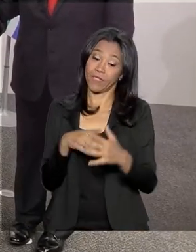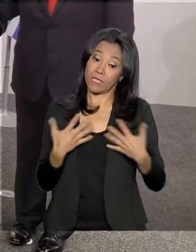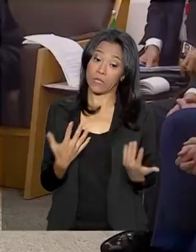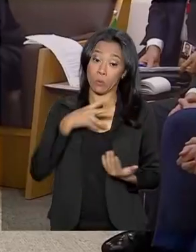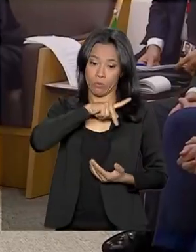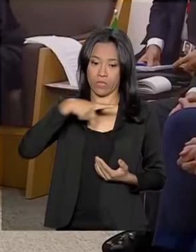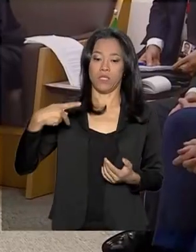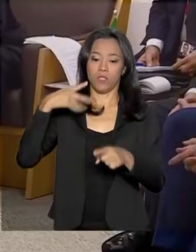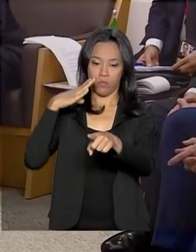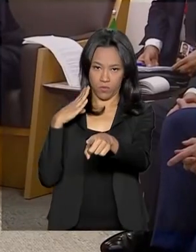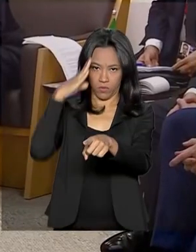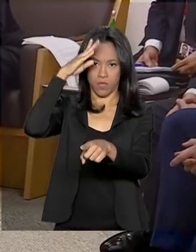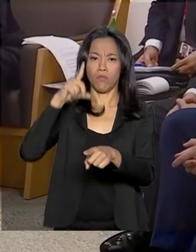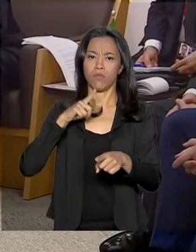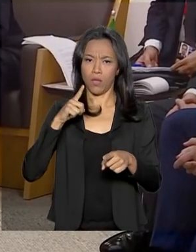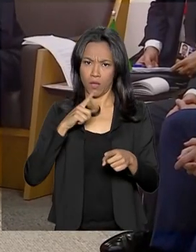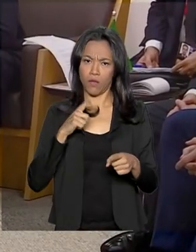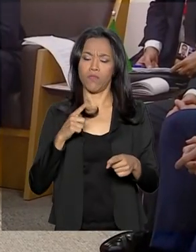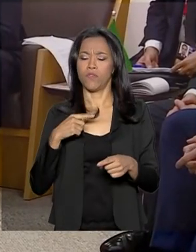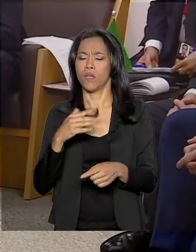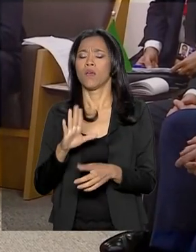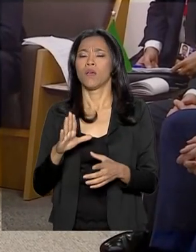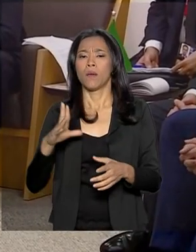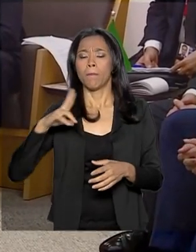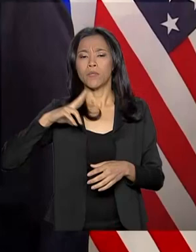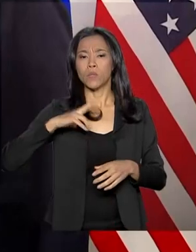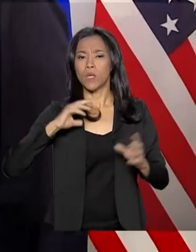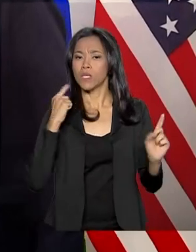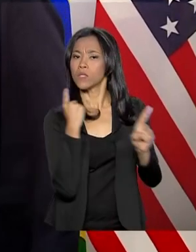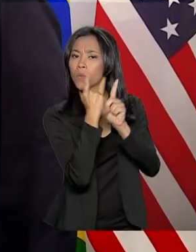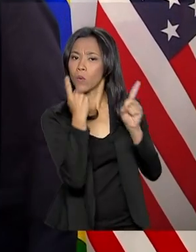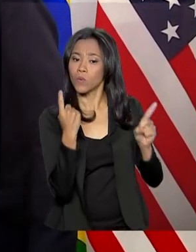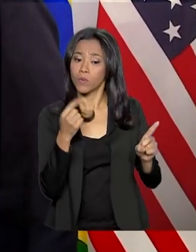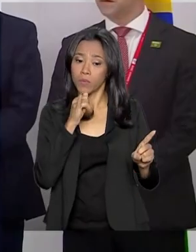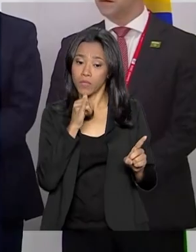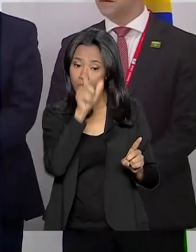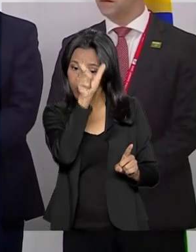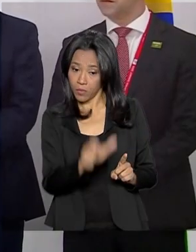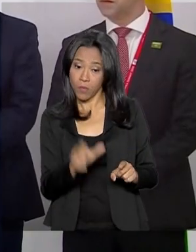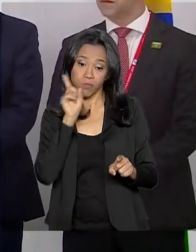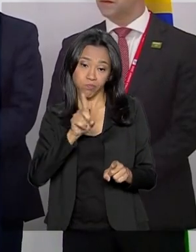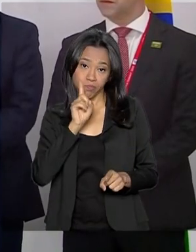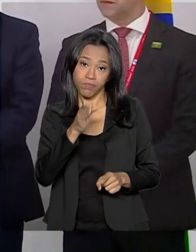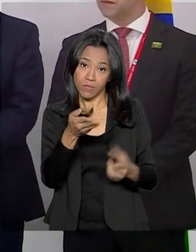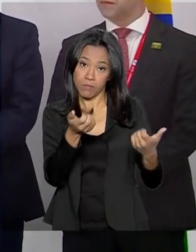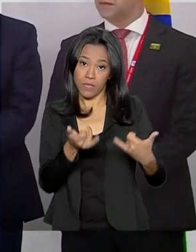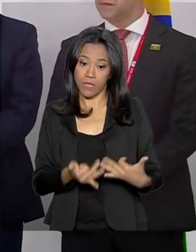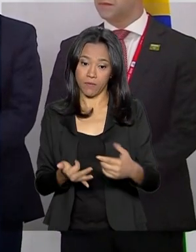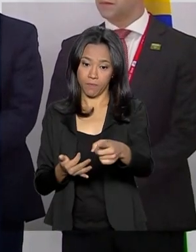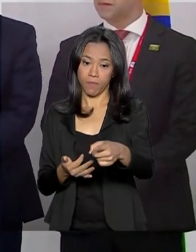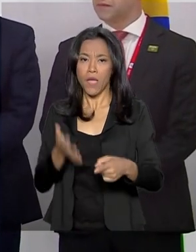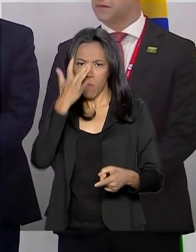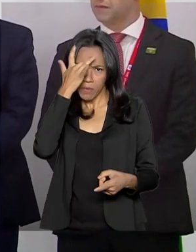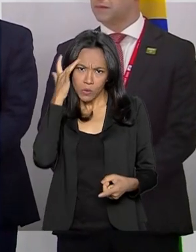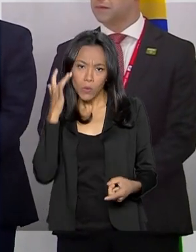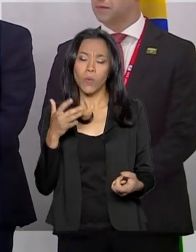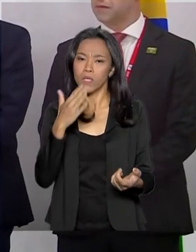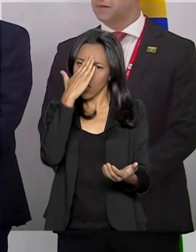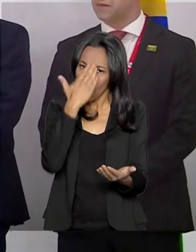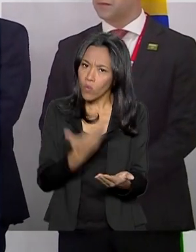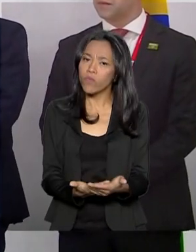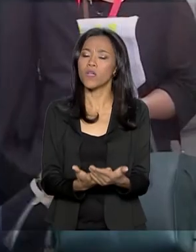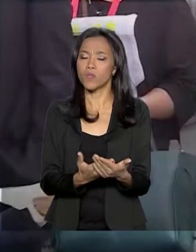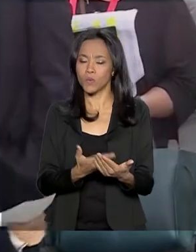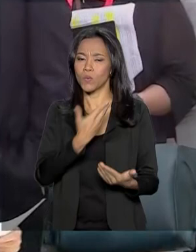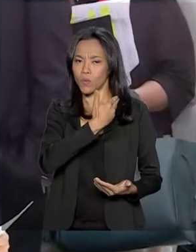Bolsonaro teve encontros paralelos importantes. Donald Trump... Ele é uma pessoa que está muito confiante no governo